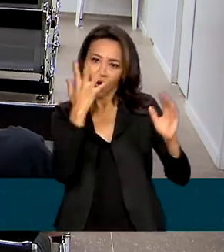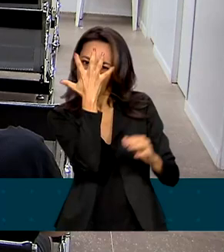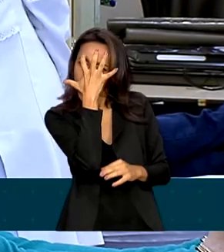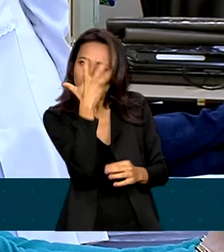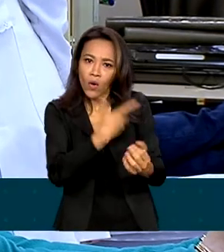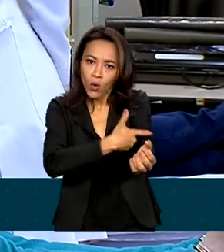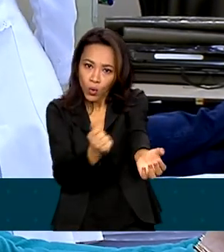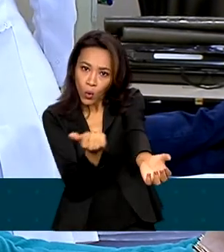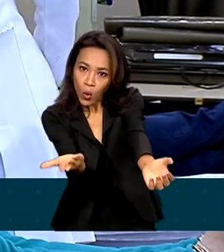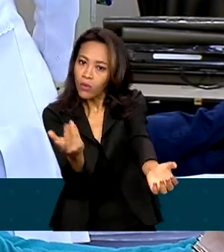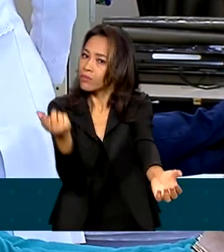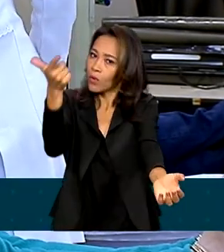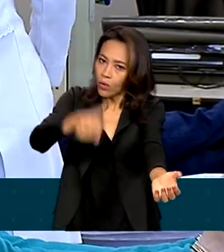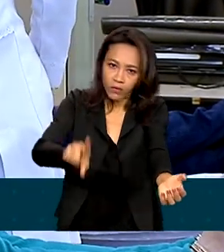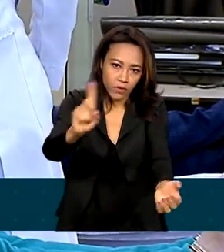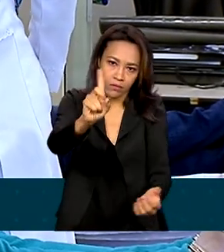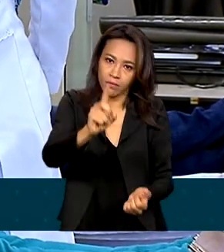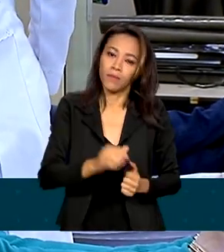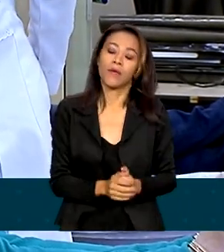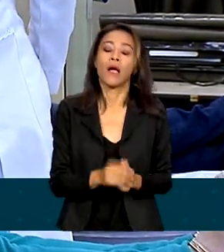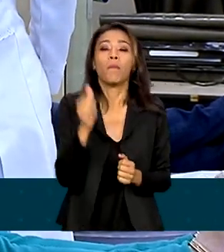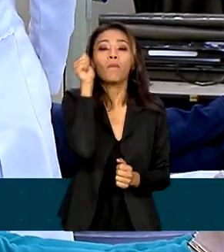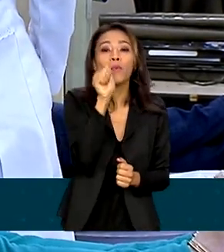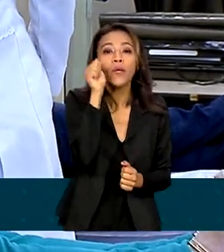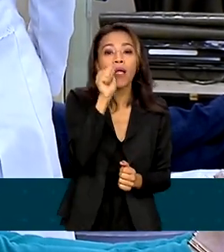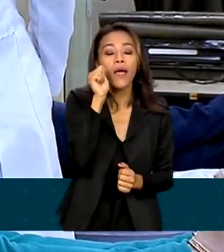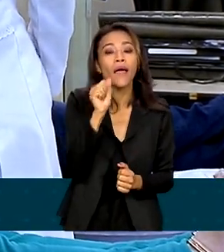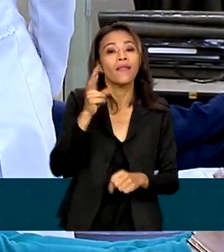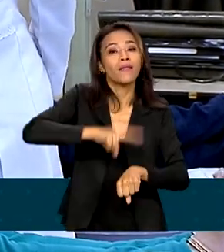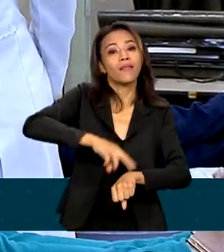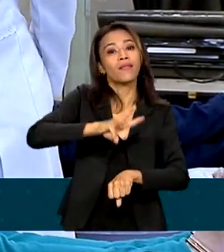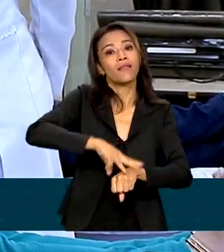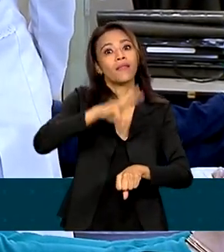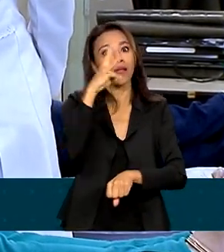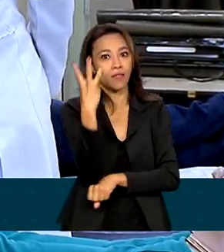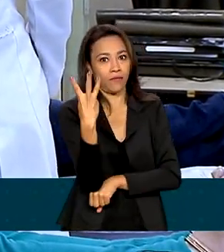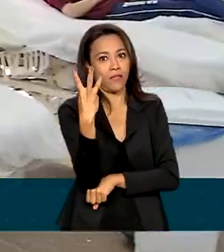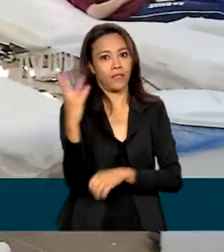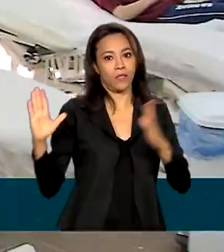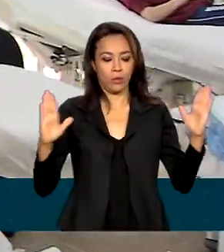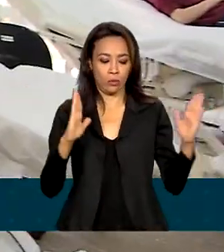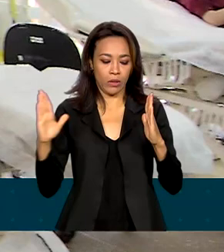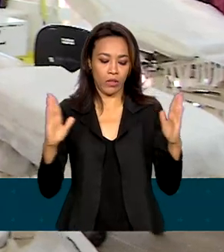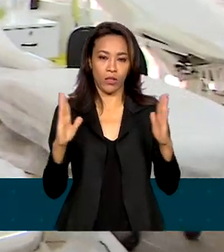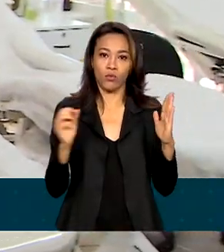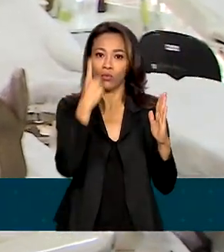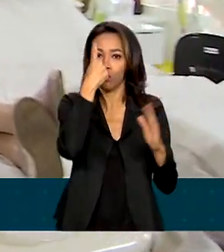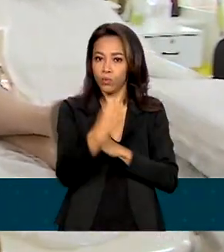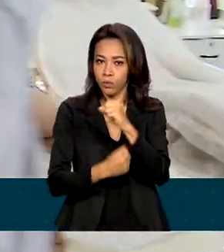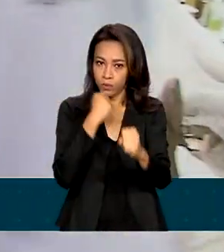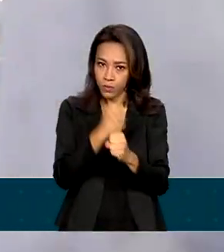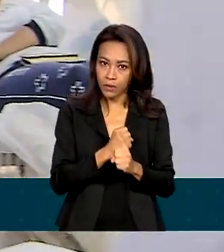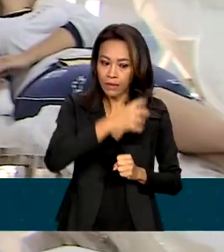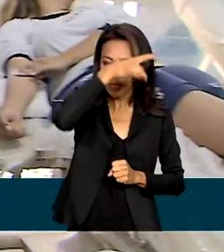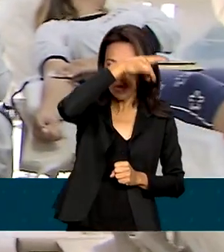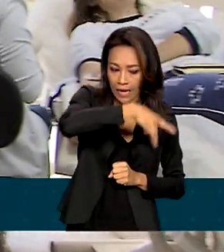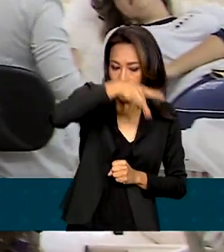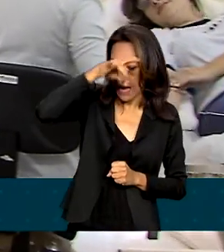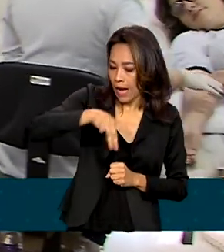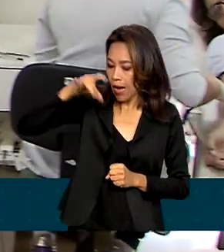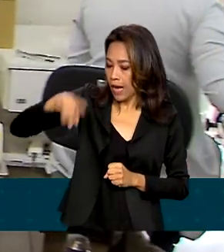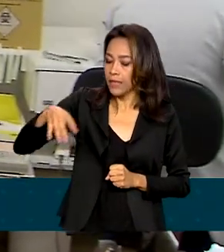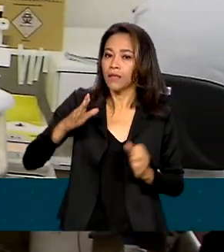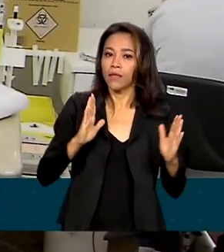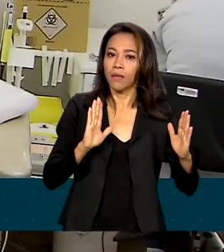novamente. Mulheres podem doar sangue até três vezes no período de um ano e cada doação deve ser feita com um